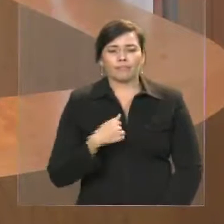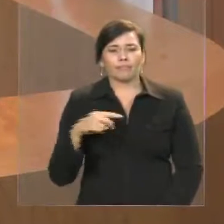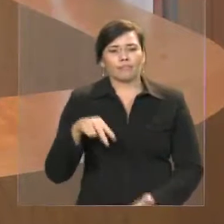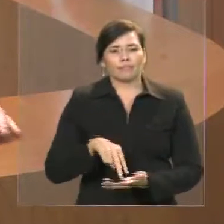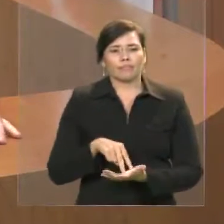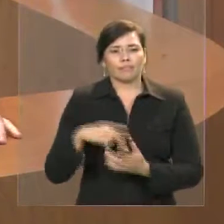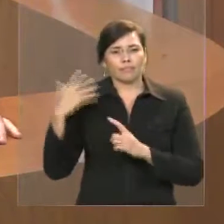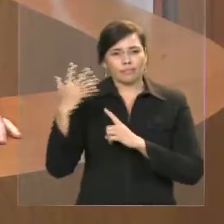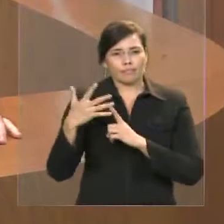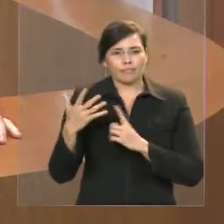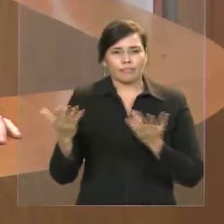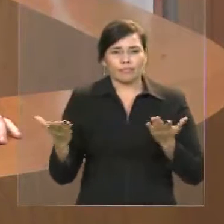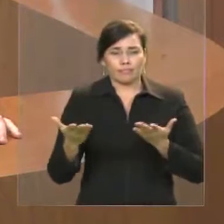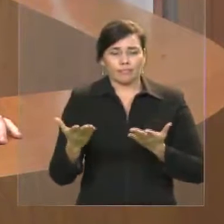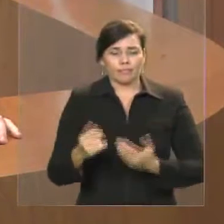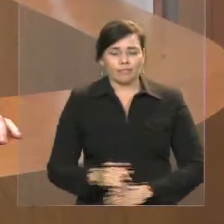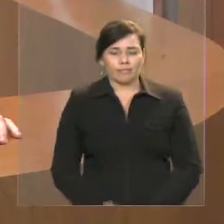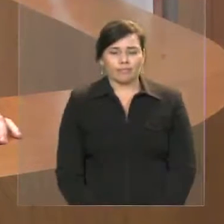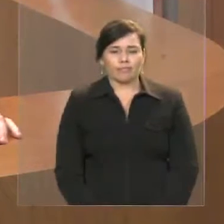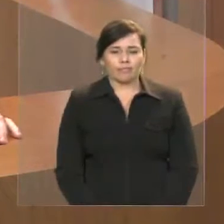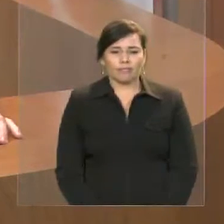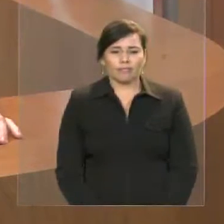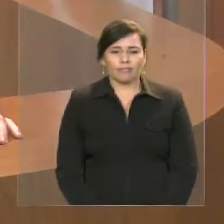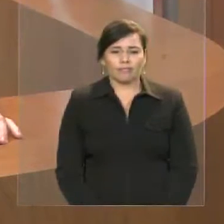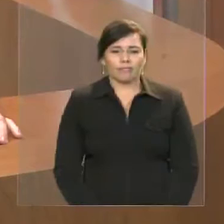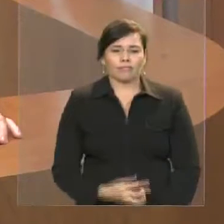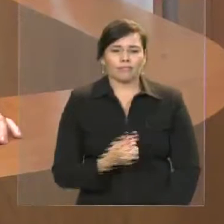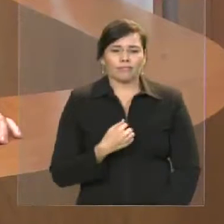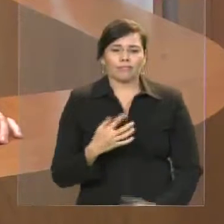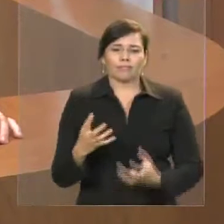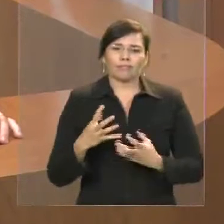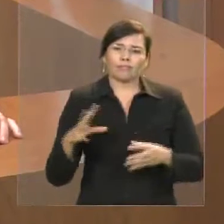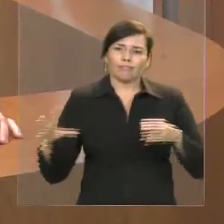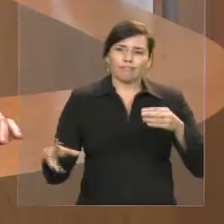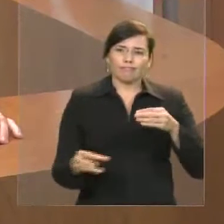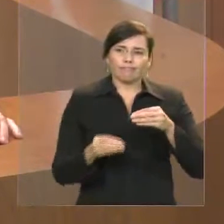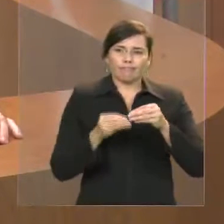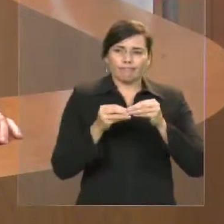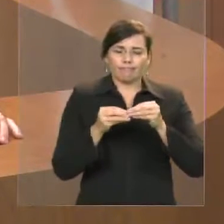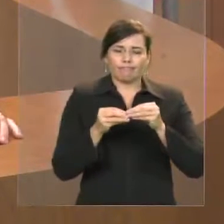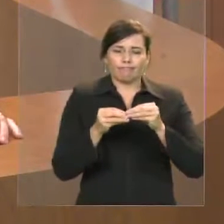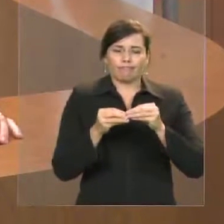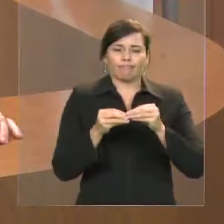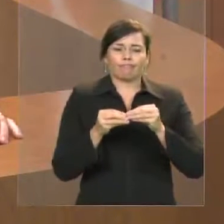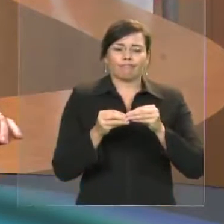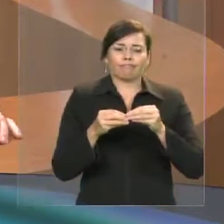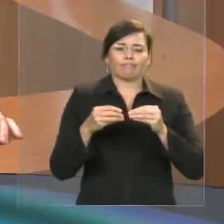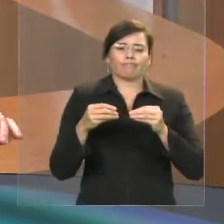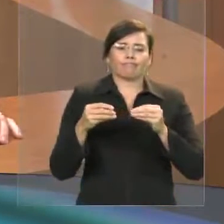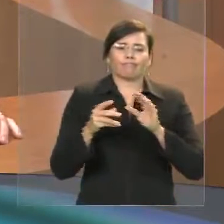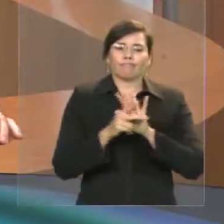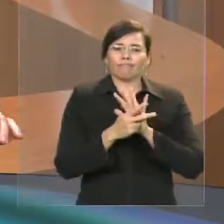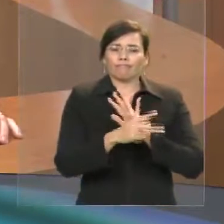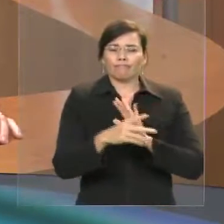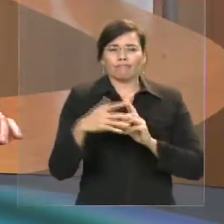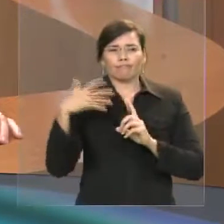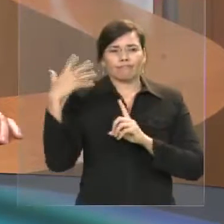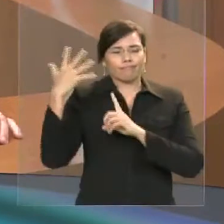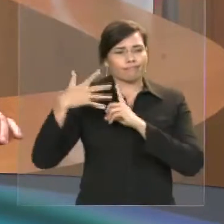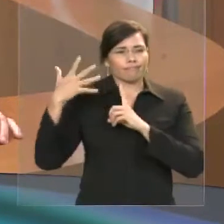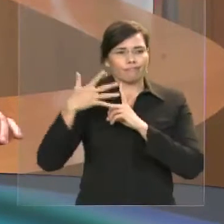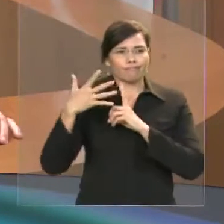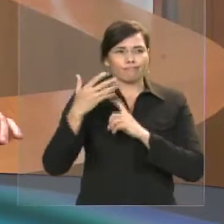para acrescentar algumas palavras ao que já foi dito aqui com muita